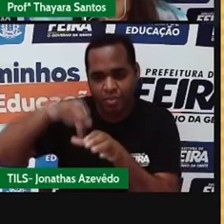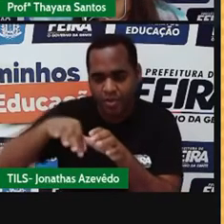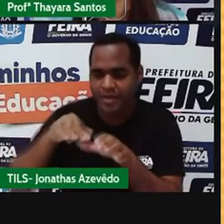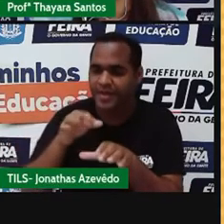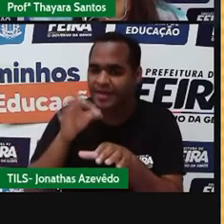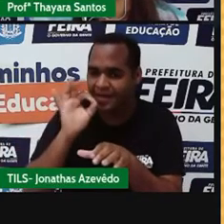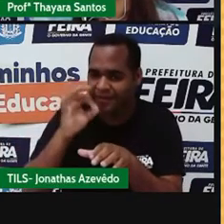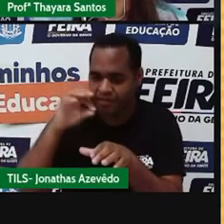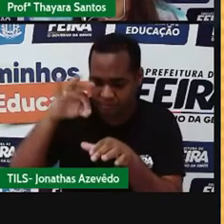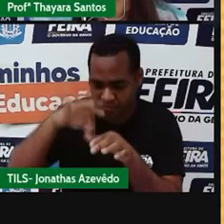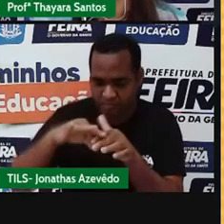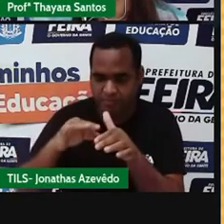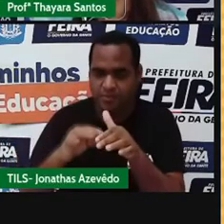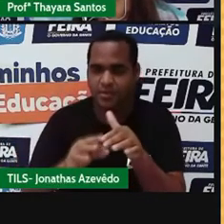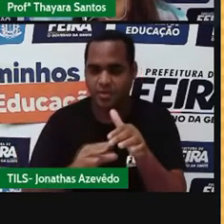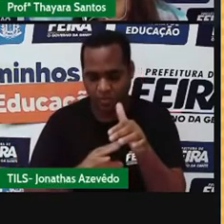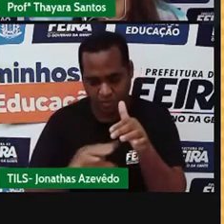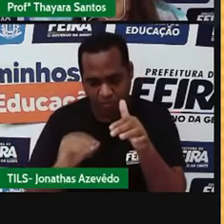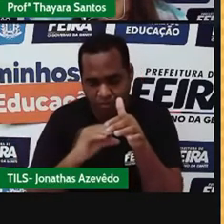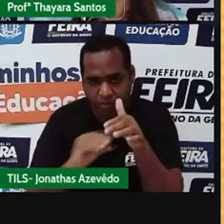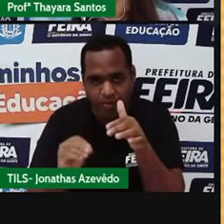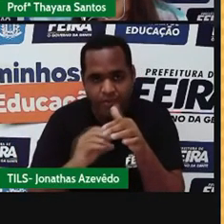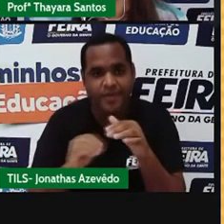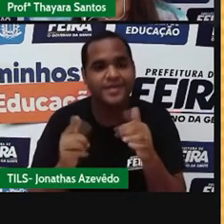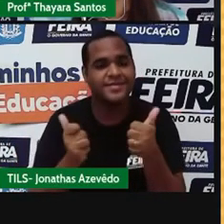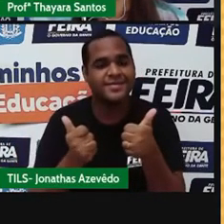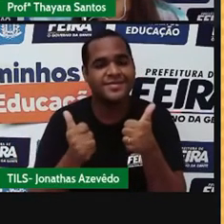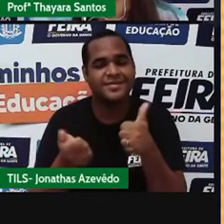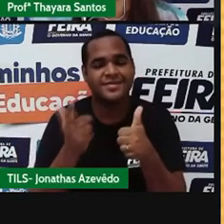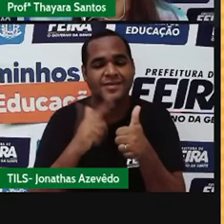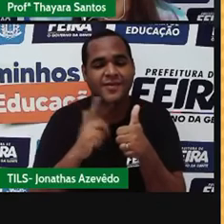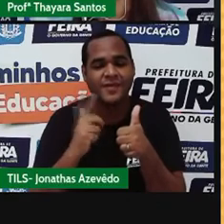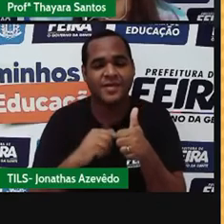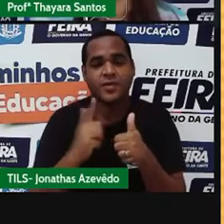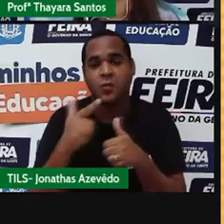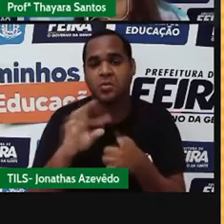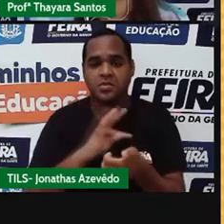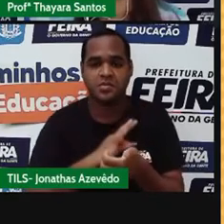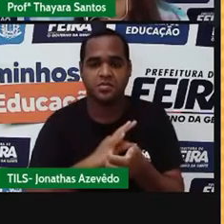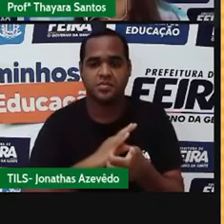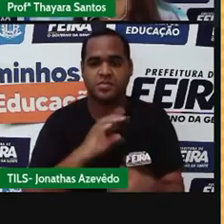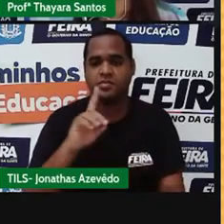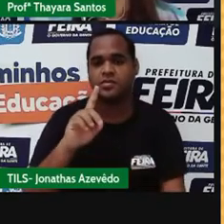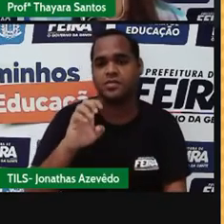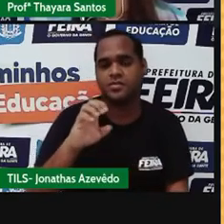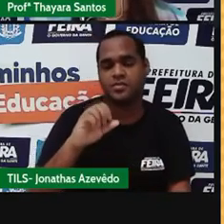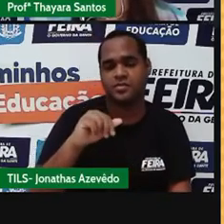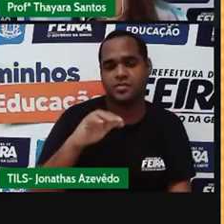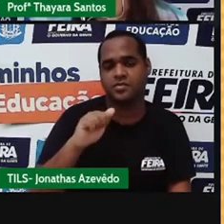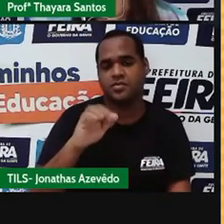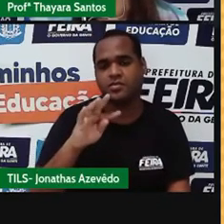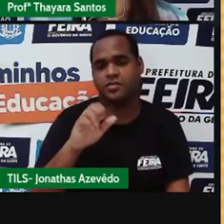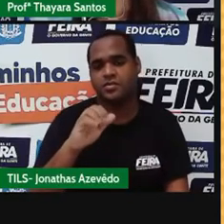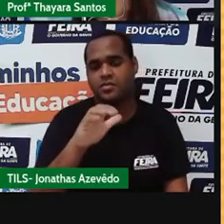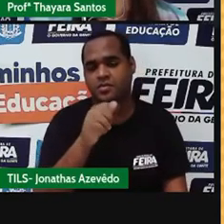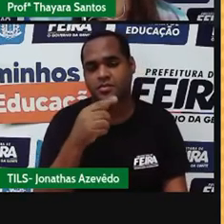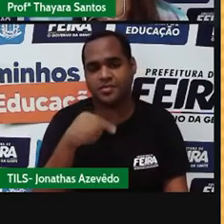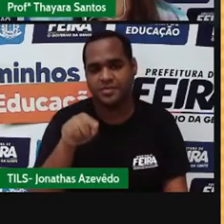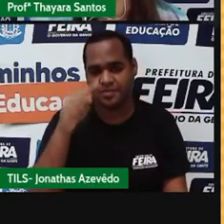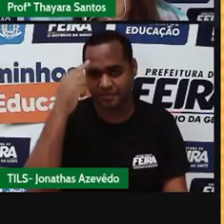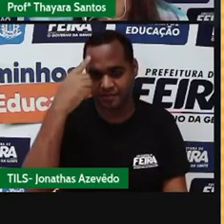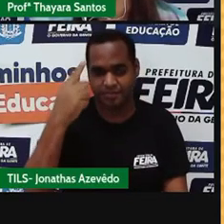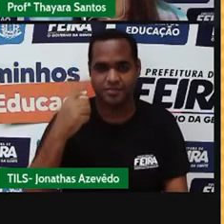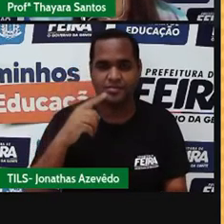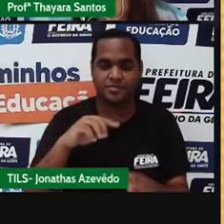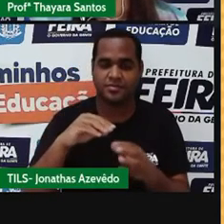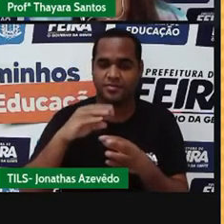café e extrai as substâncias solúveis desse pó. Uma outra técnica é a decantação, que é o método utilizado para a